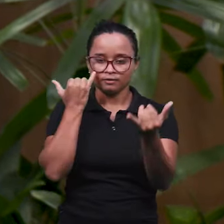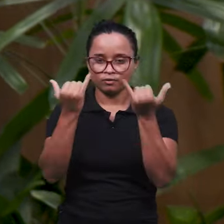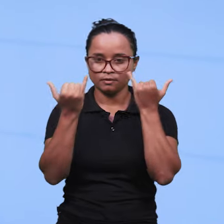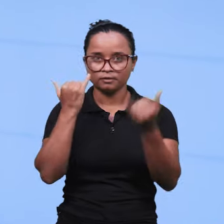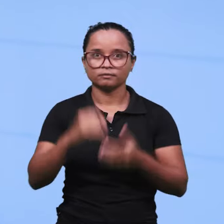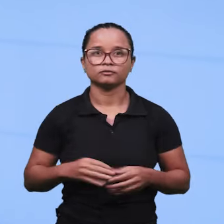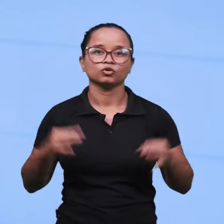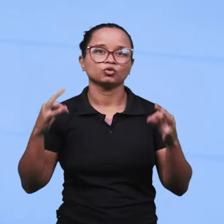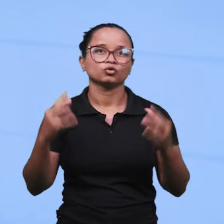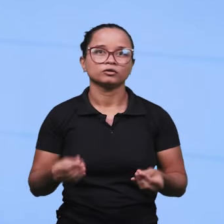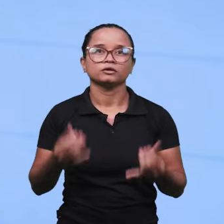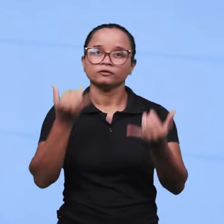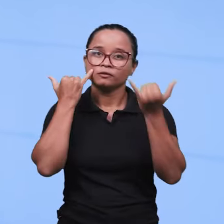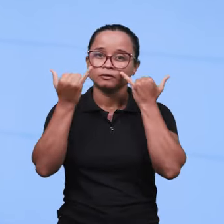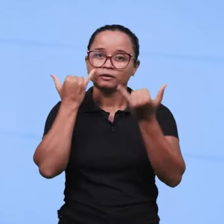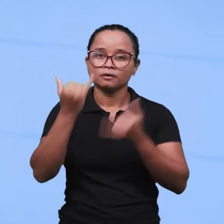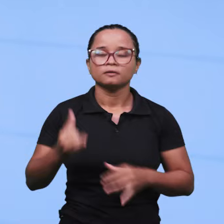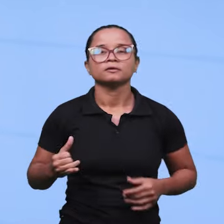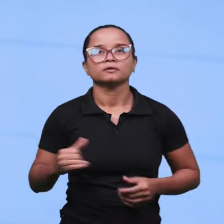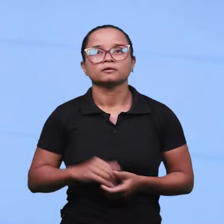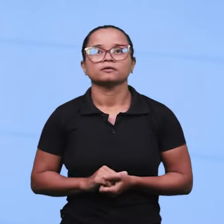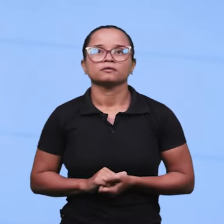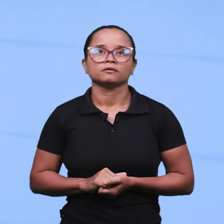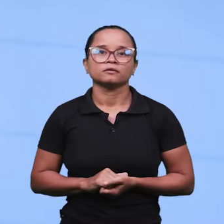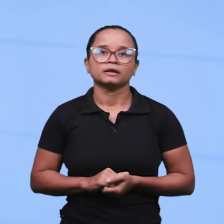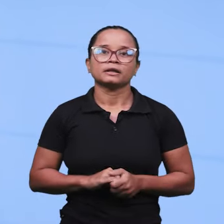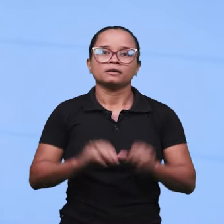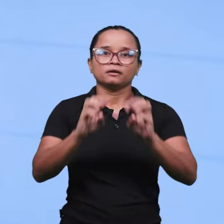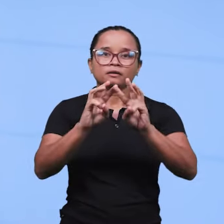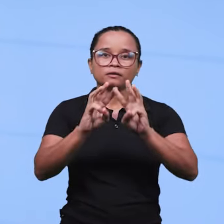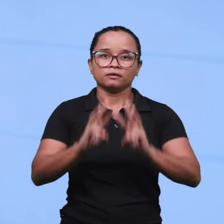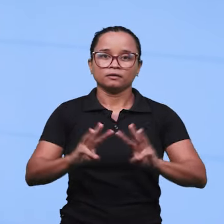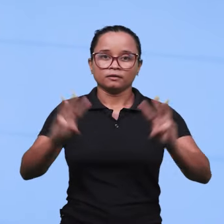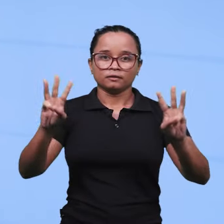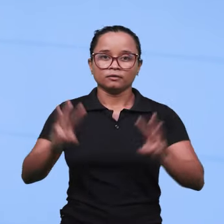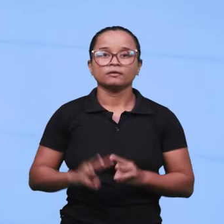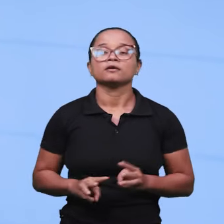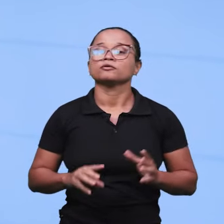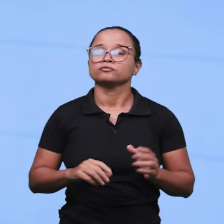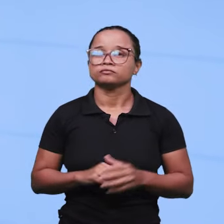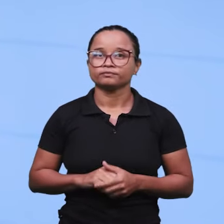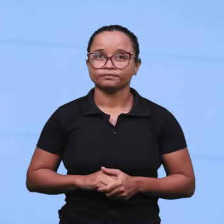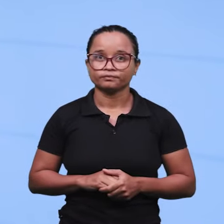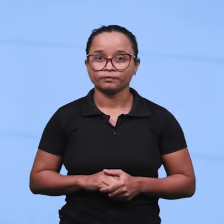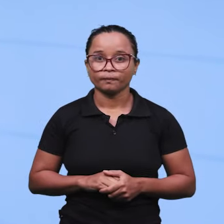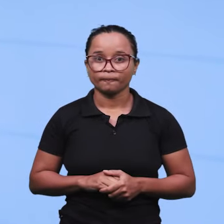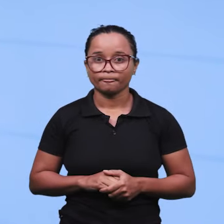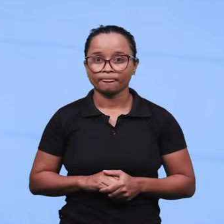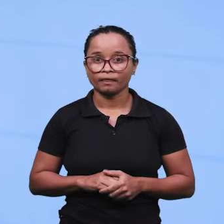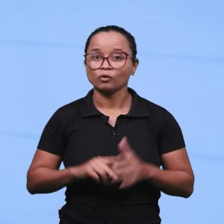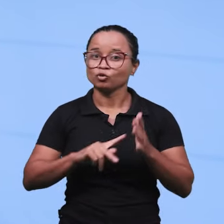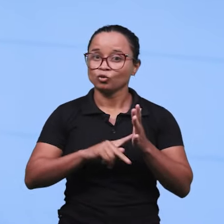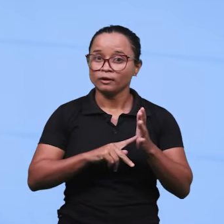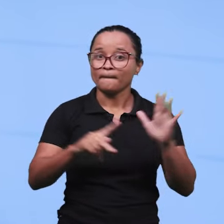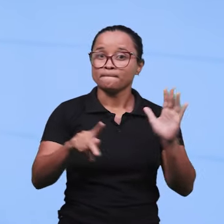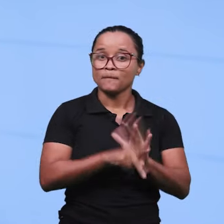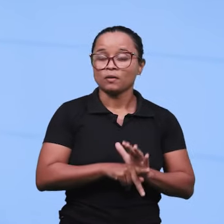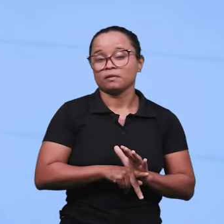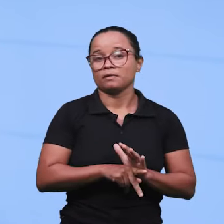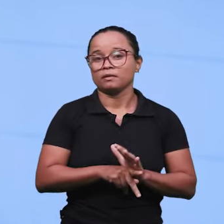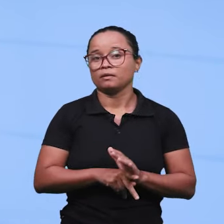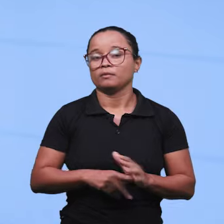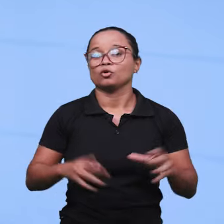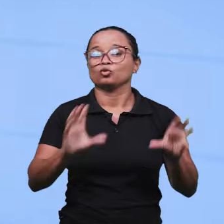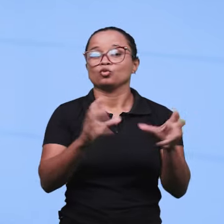Todas as informações, elas estarão no site do sindicato, da categoria. Então, por exemplo, se você